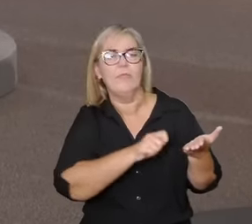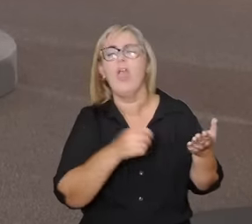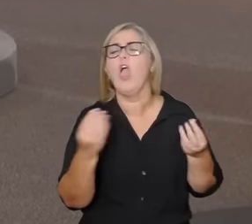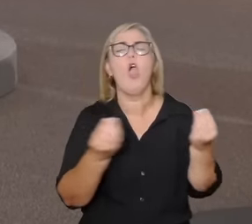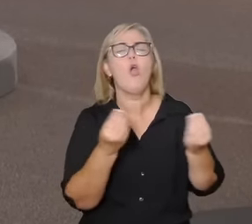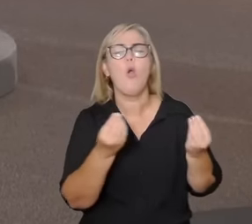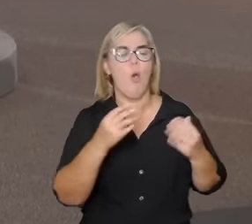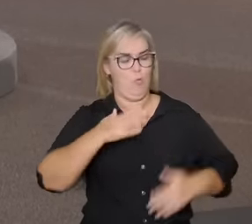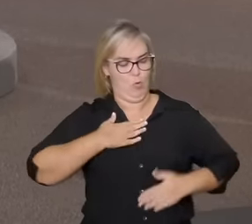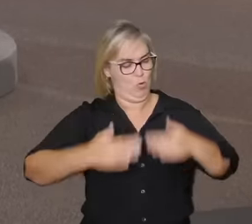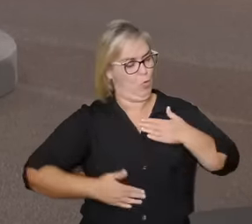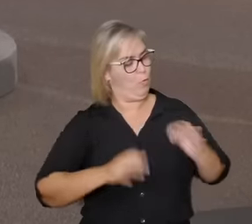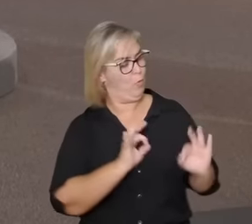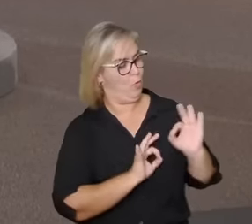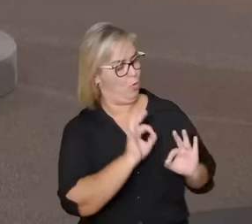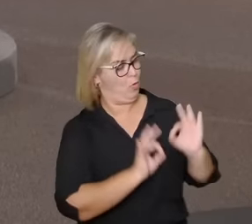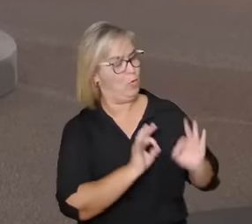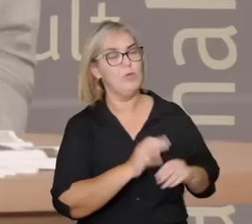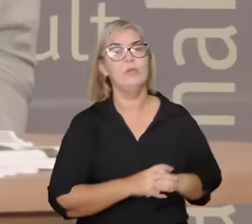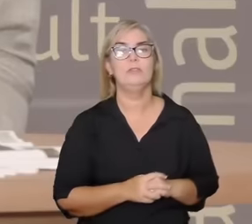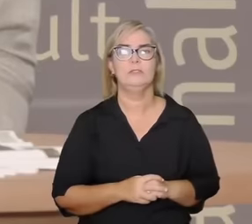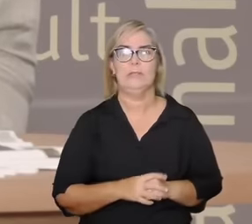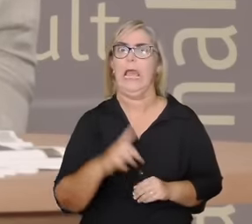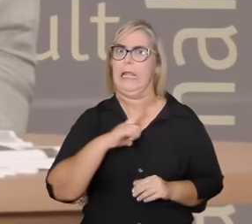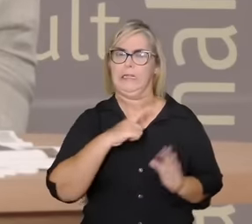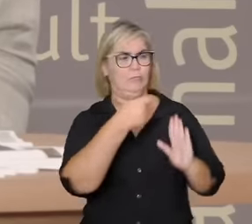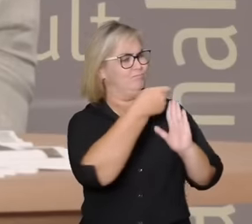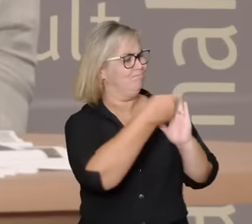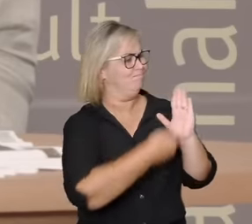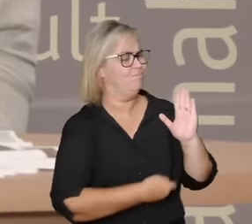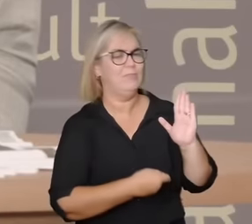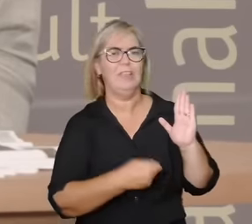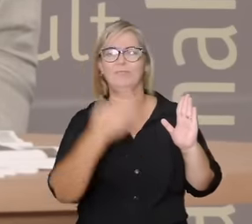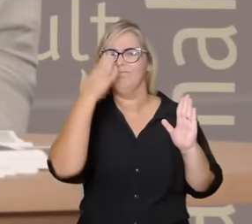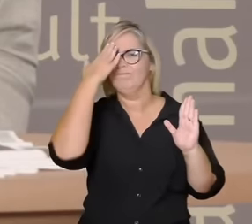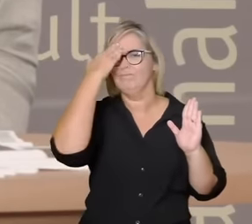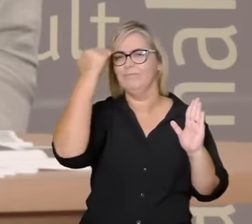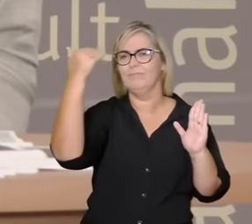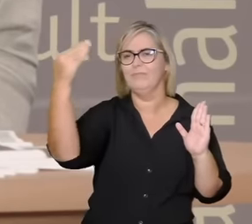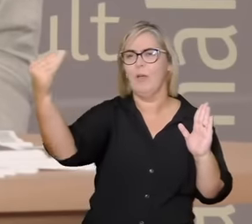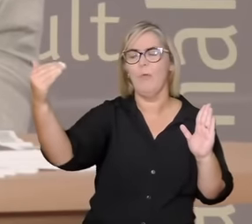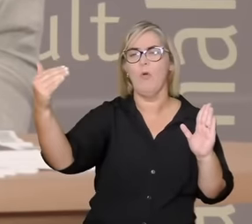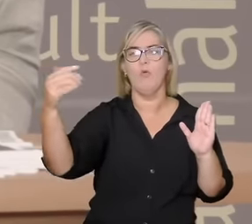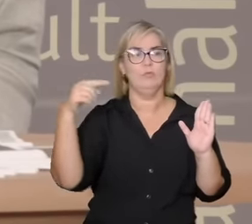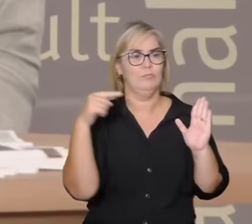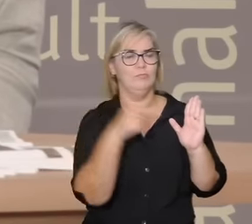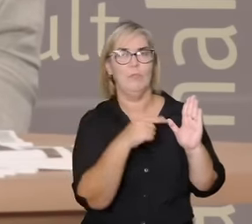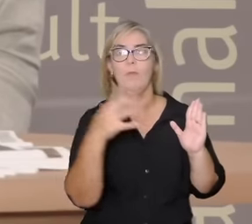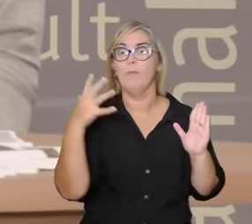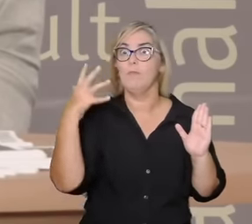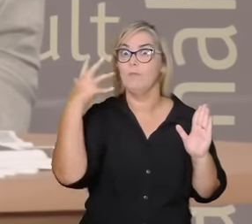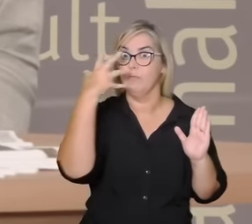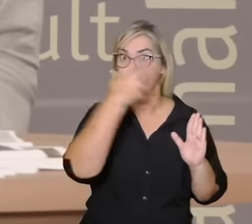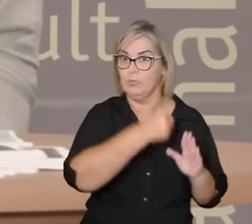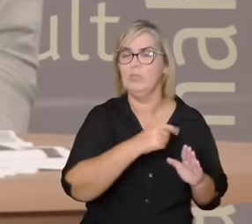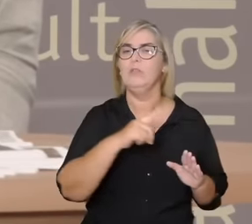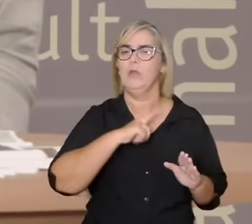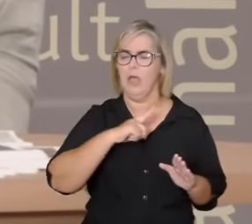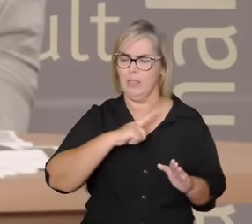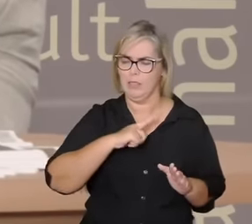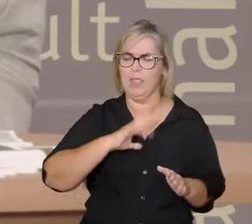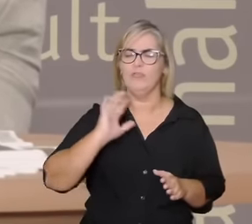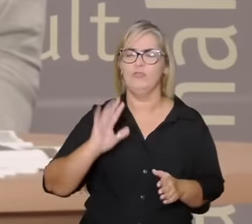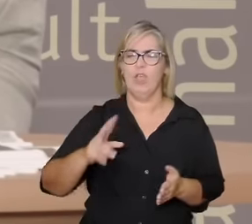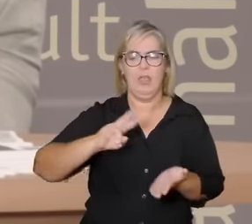alguns trechos muito enigmáticos do seu escrito tem um trabalho muito bonito de uma aluna carenga que fez uma tradução bem